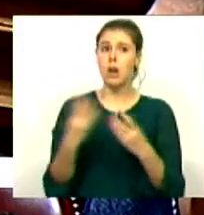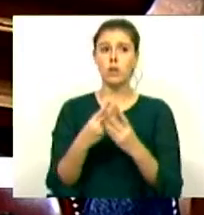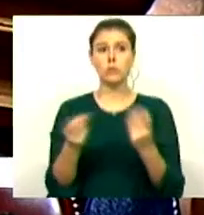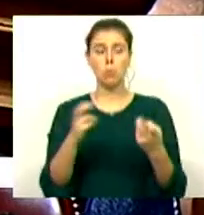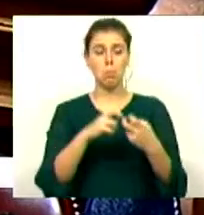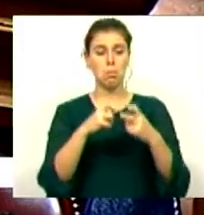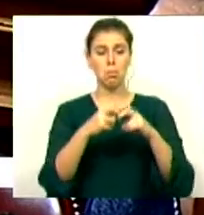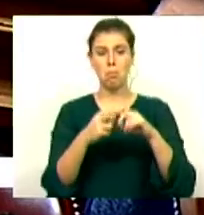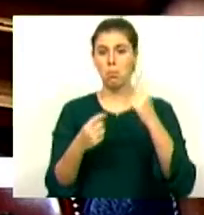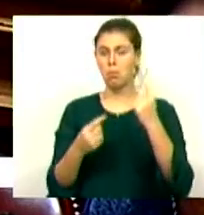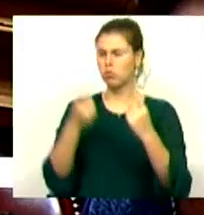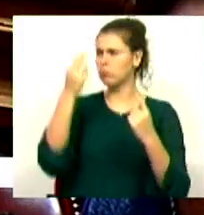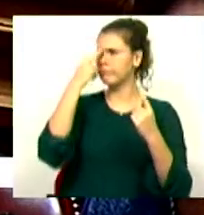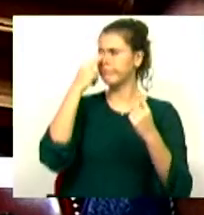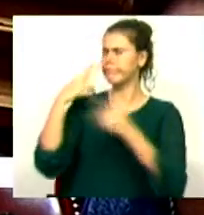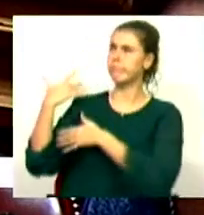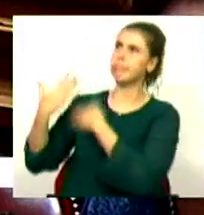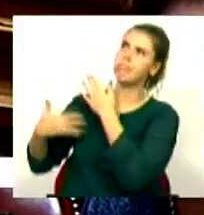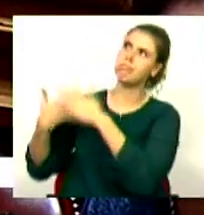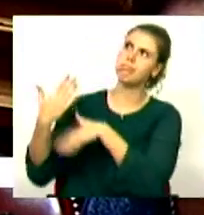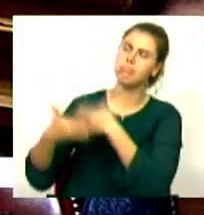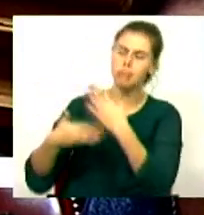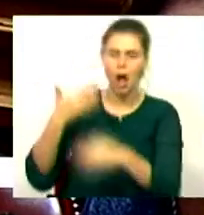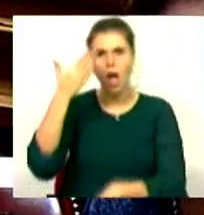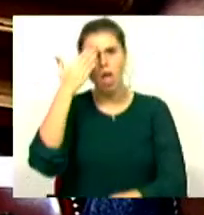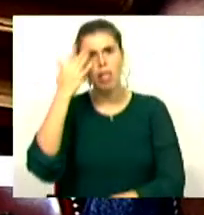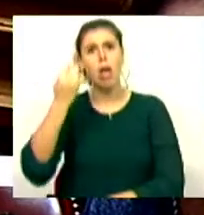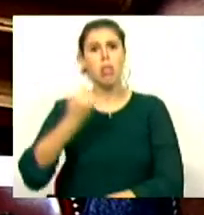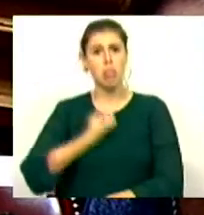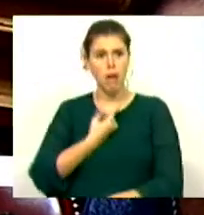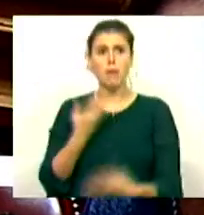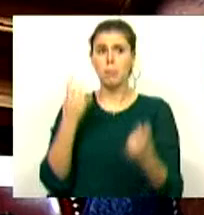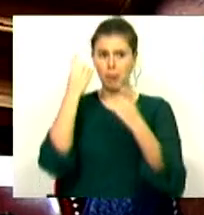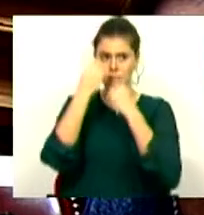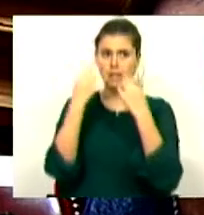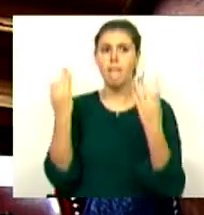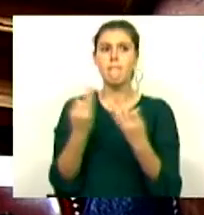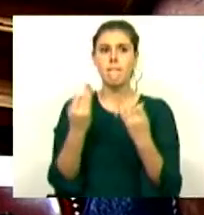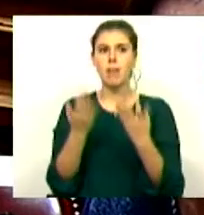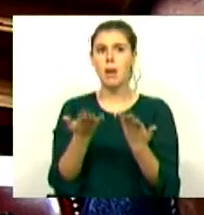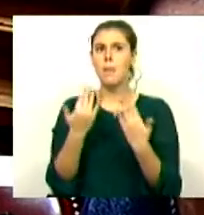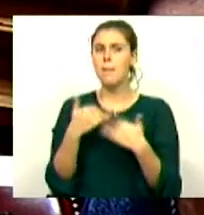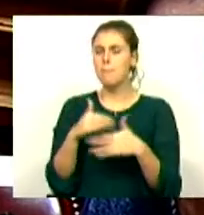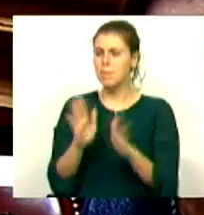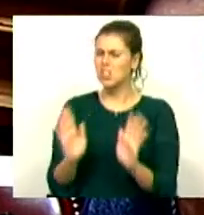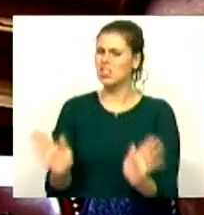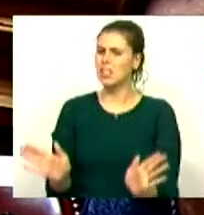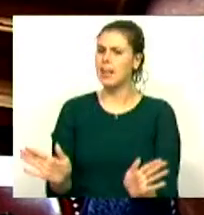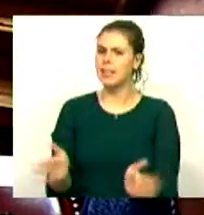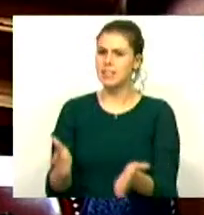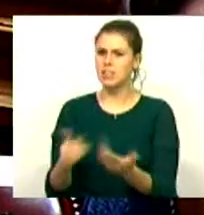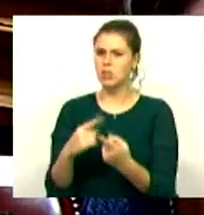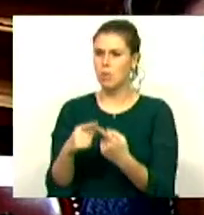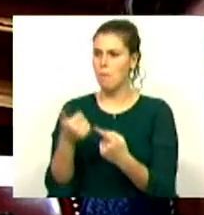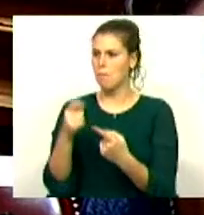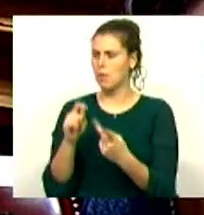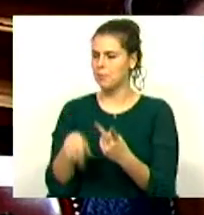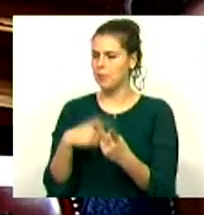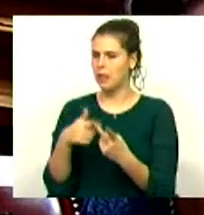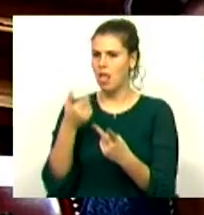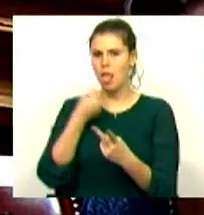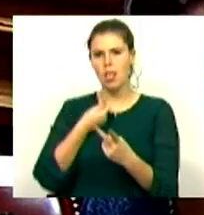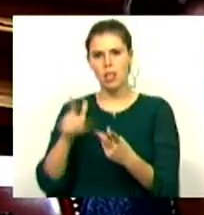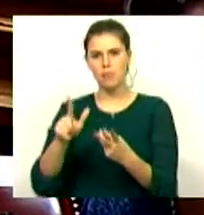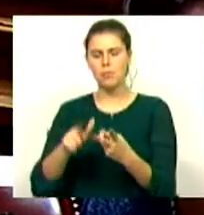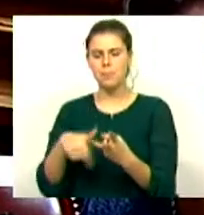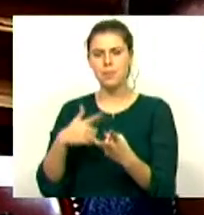um problema histórico e acho que deve ser, de facto, ponderada. Mas já as iniciativas do Bloco do Livro e do